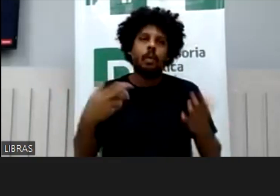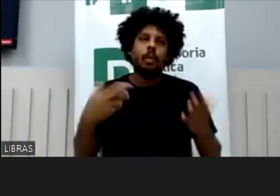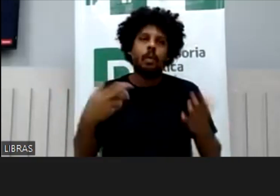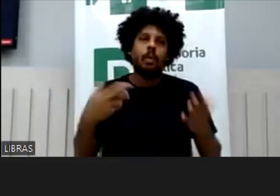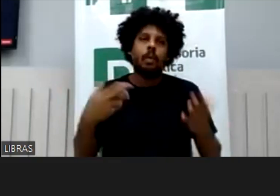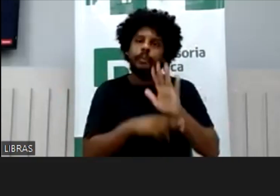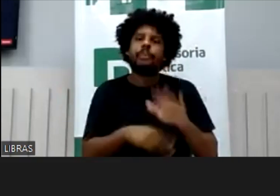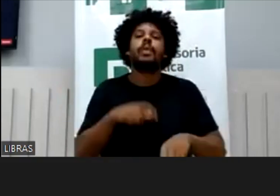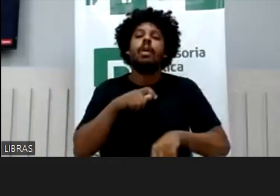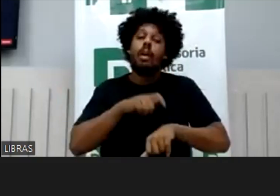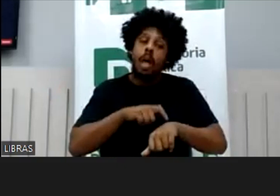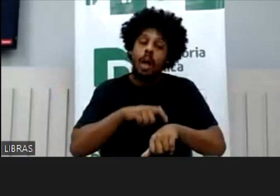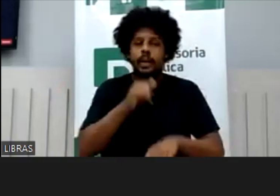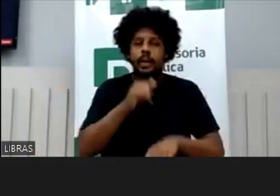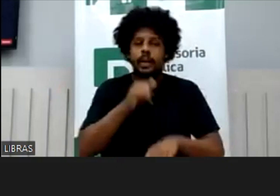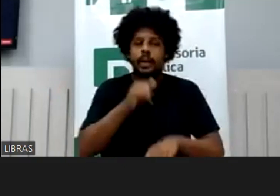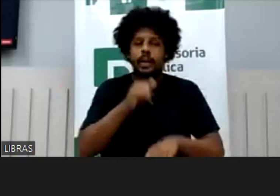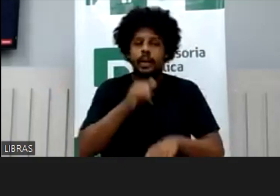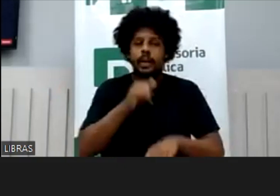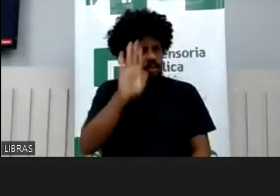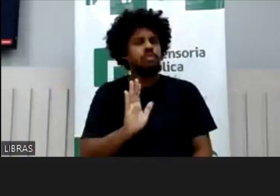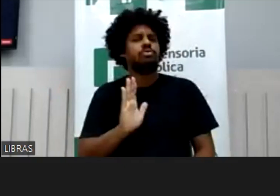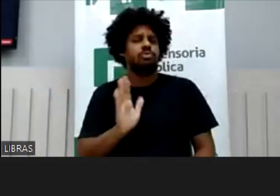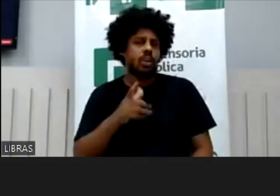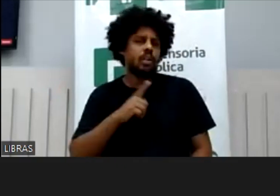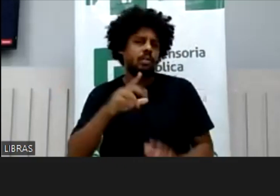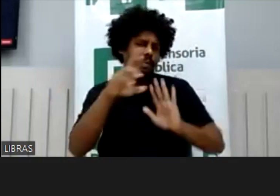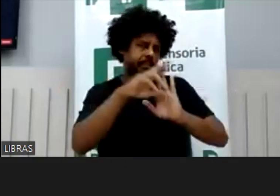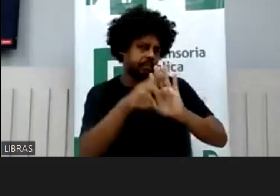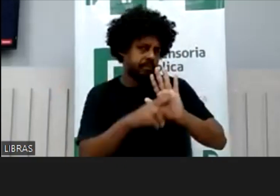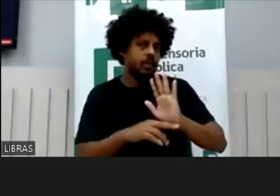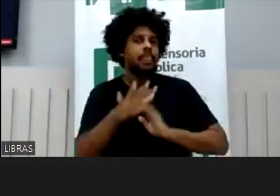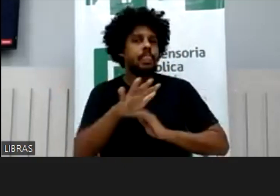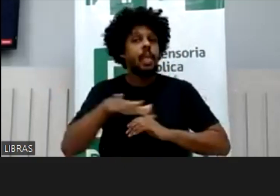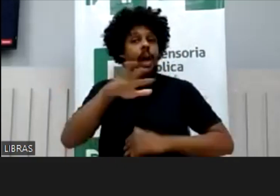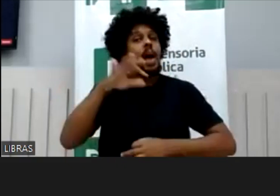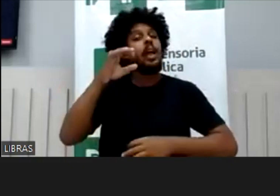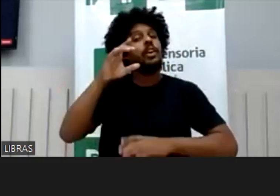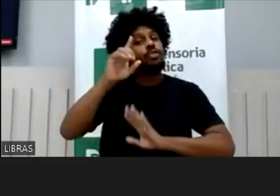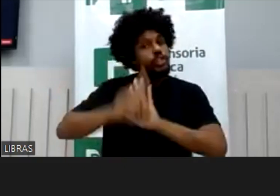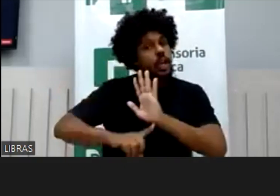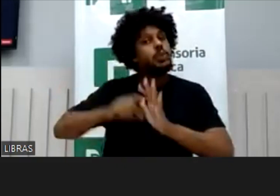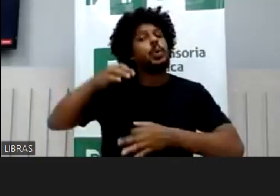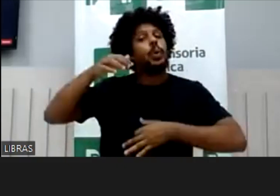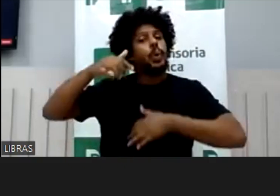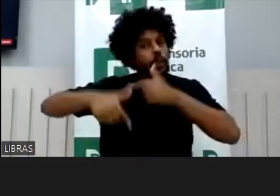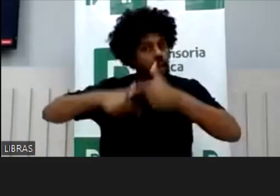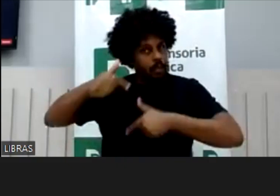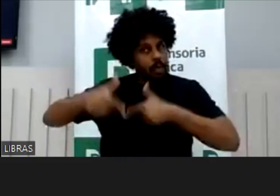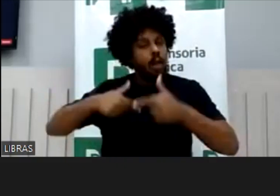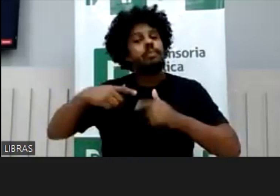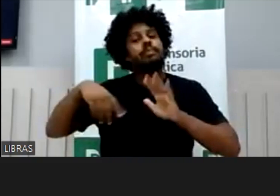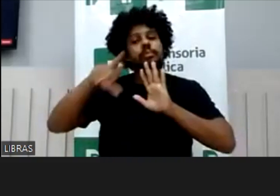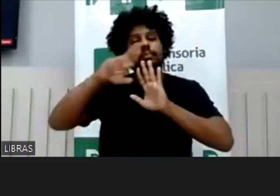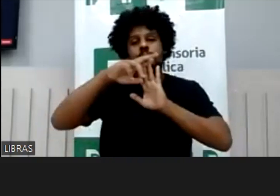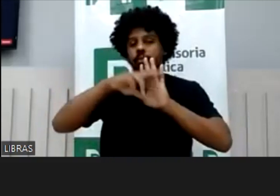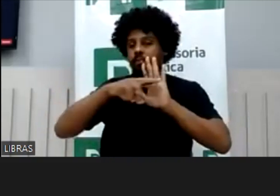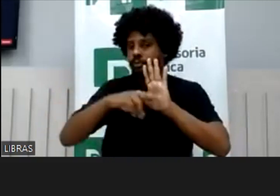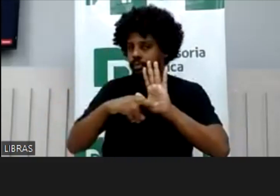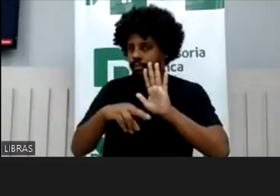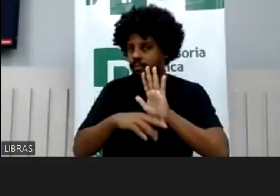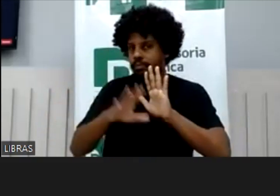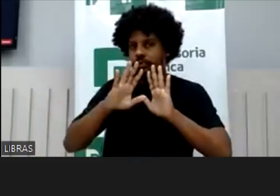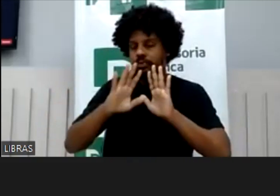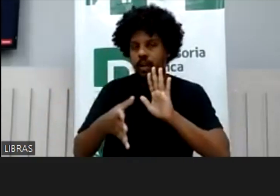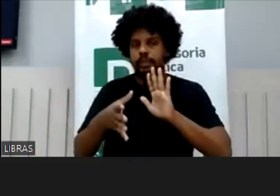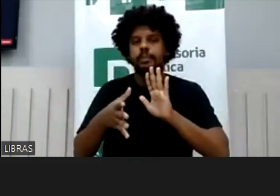horários. Aqui no Brasil, por exemplo, a gente já tem em alguma medida no campo do direito do trabalho normas que podem ser aplicadas a situações como essa quando